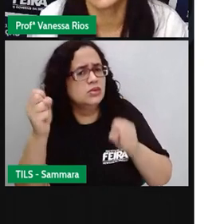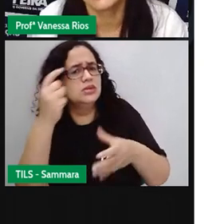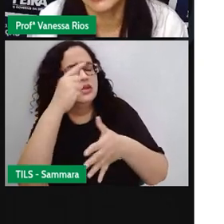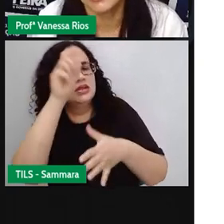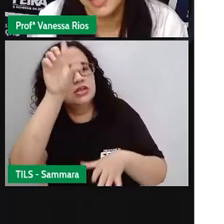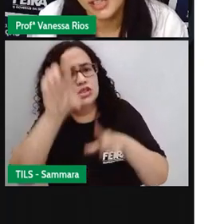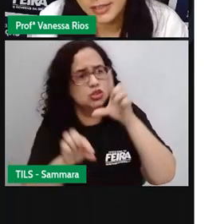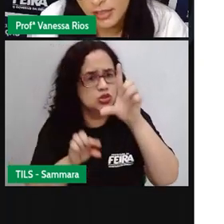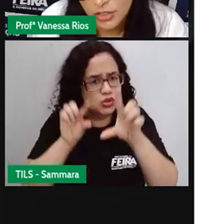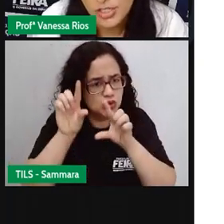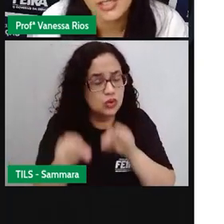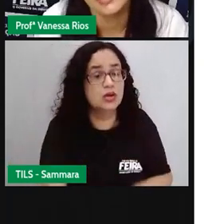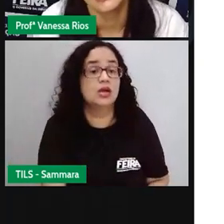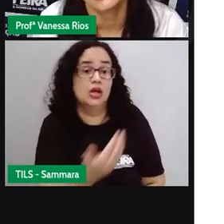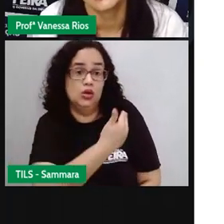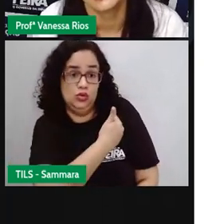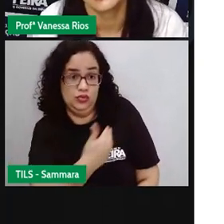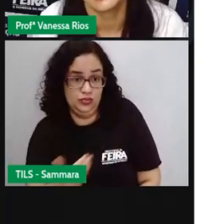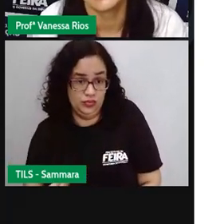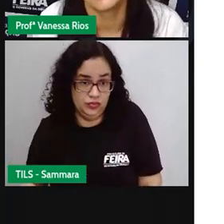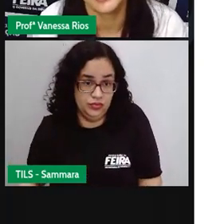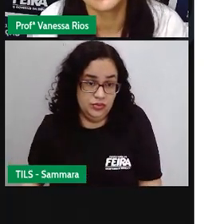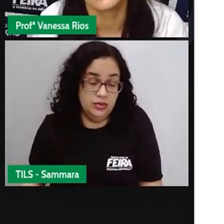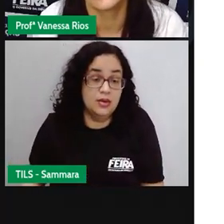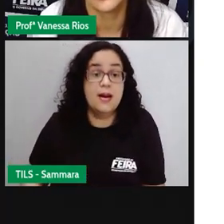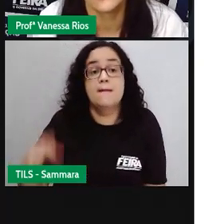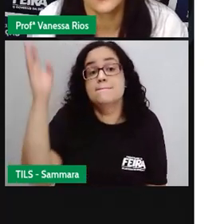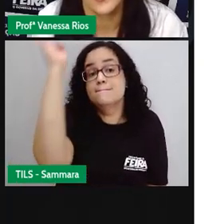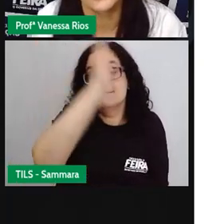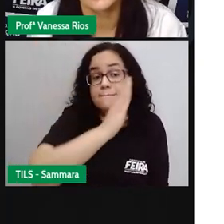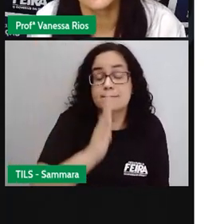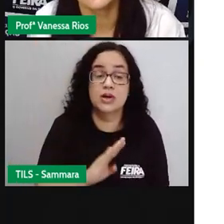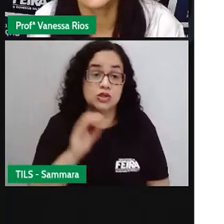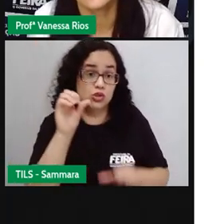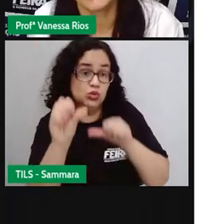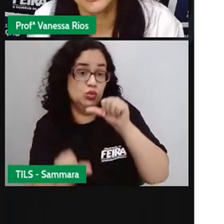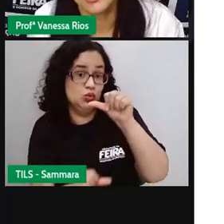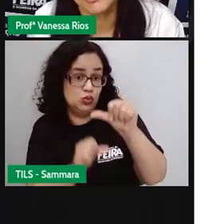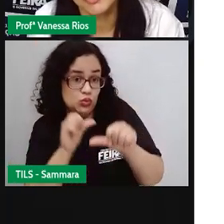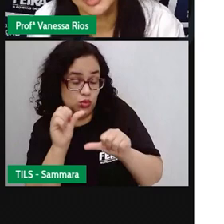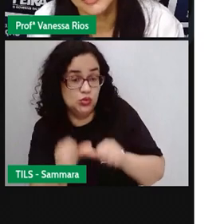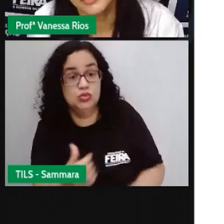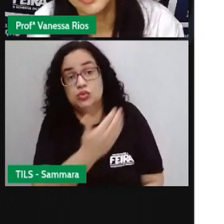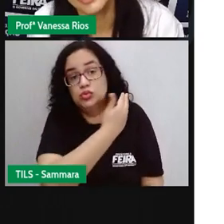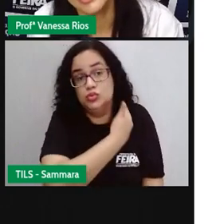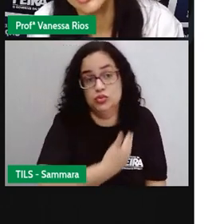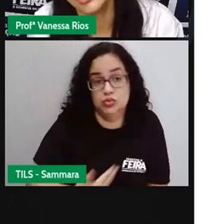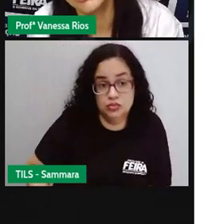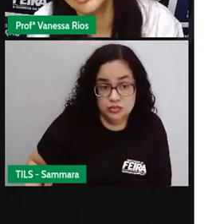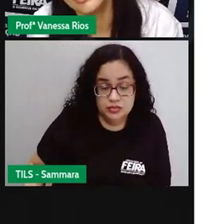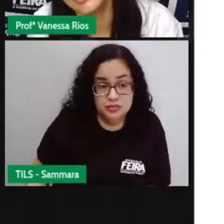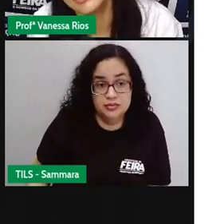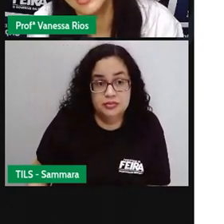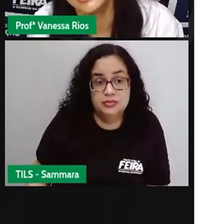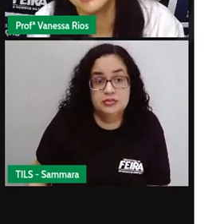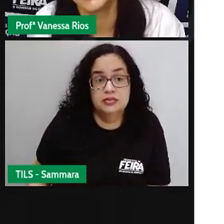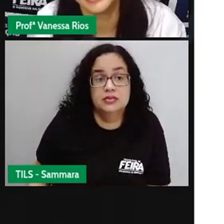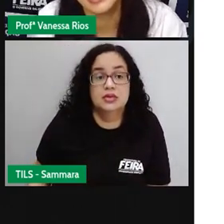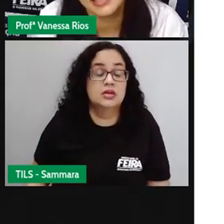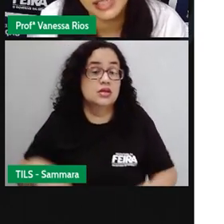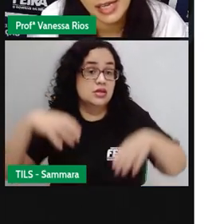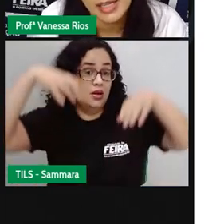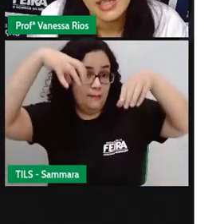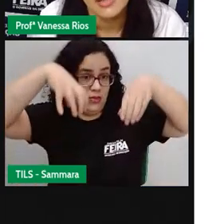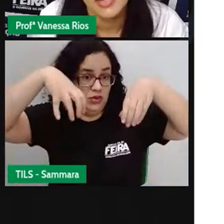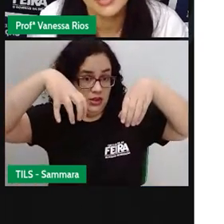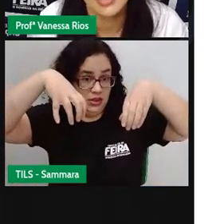de querer escolher os governantes, o Brasil trocou aí esse sistema de governo e deixou de seguir a